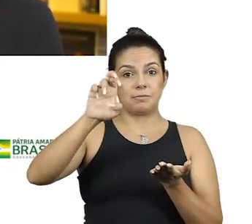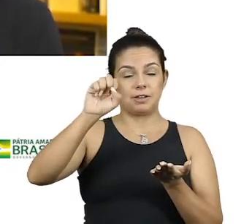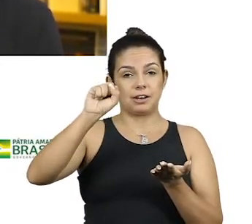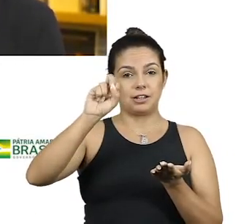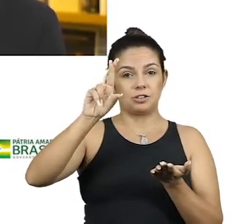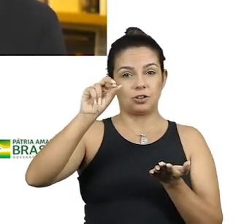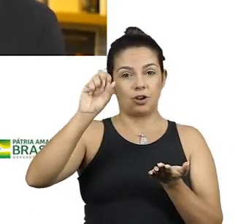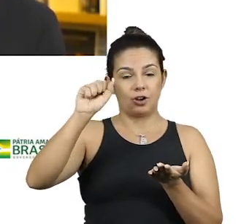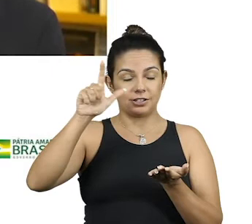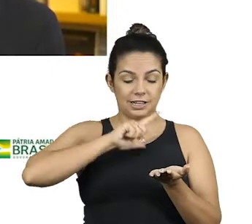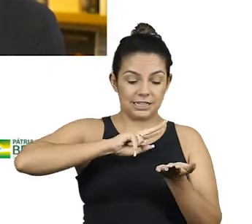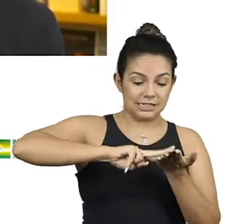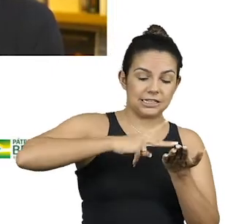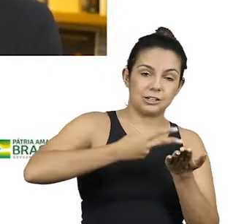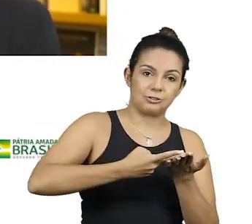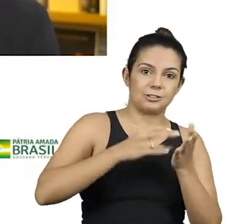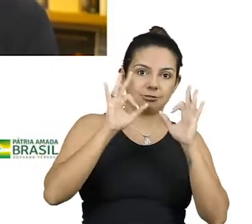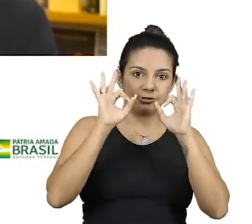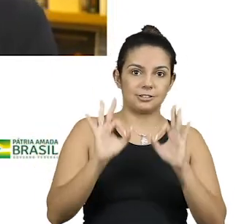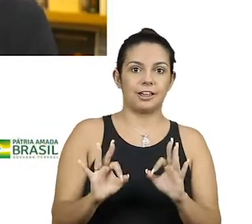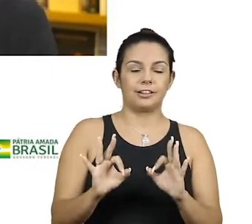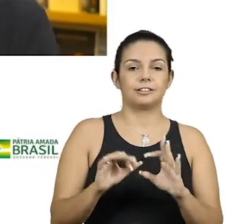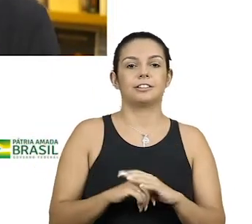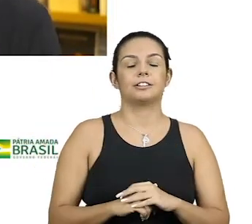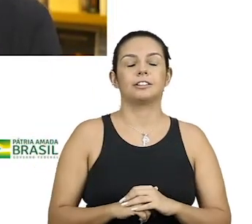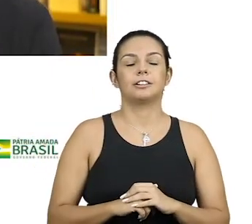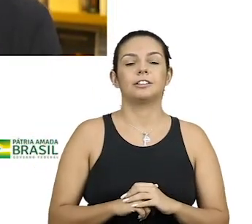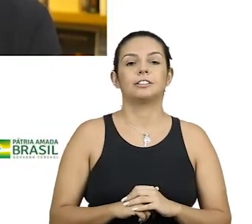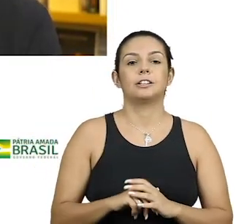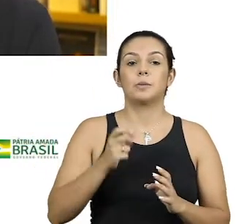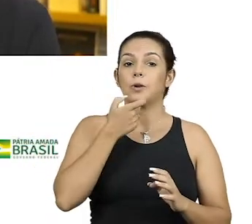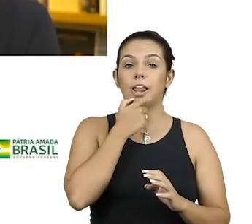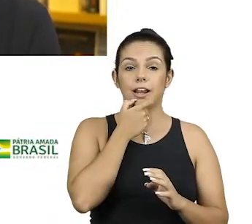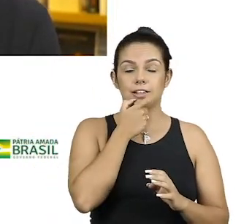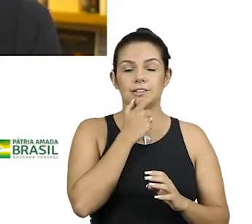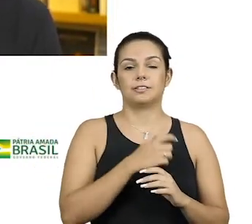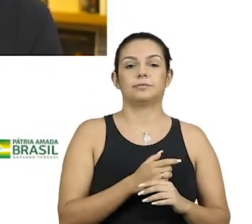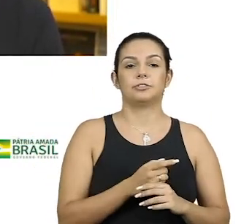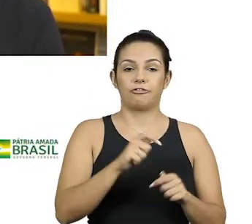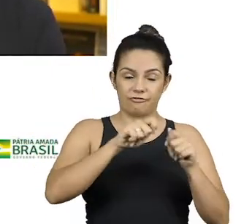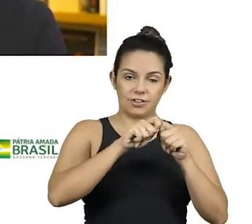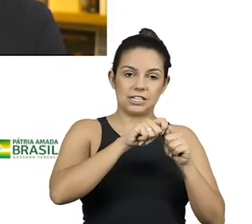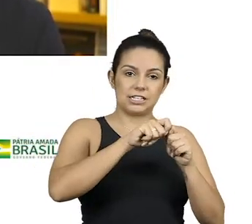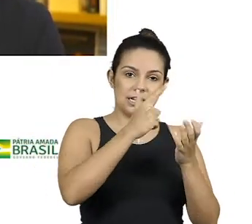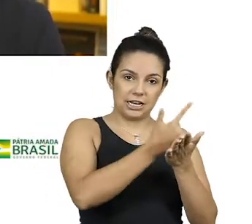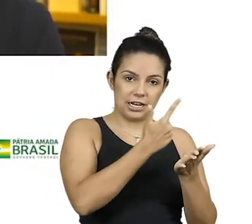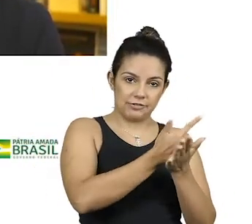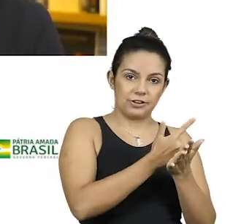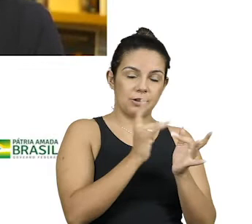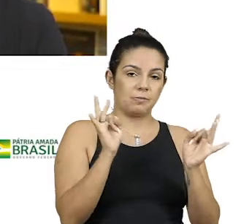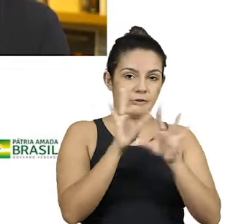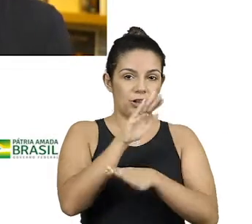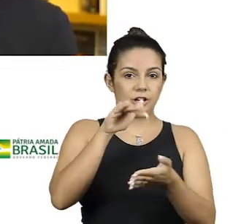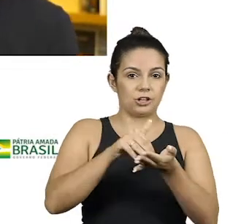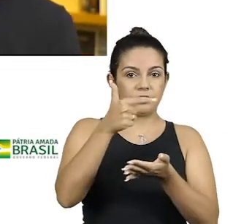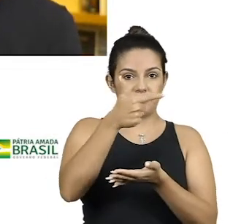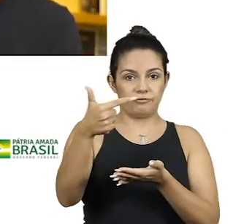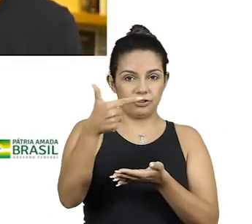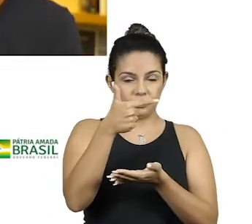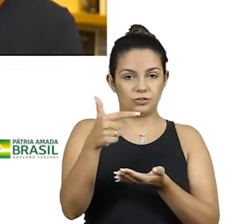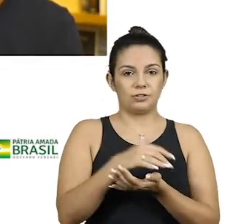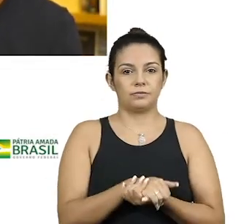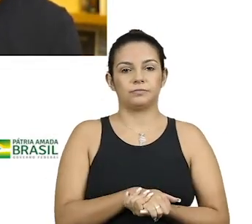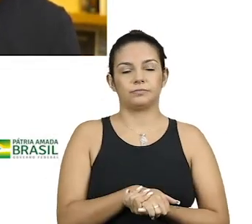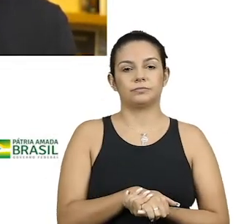finalmente merecida do Grande Sertão e que dizia a ela que estaria pronta até 22. Bom,